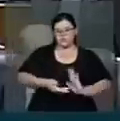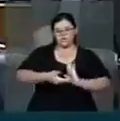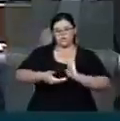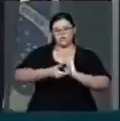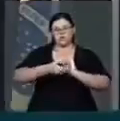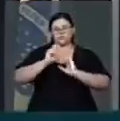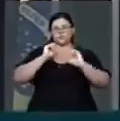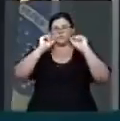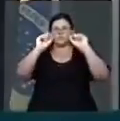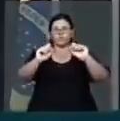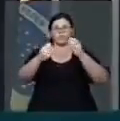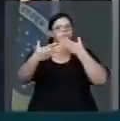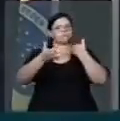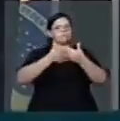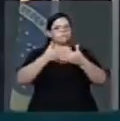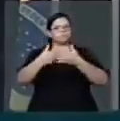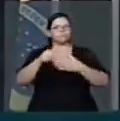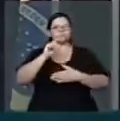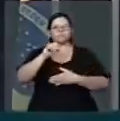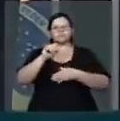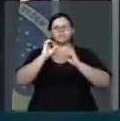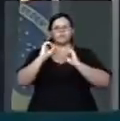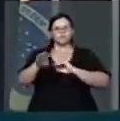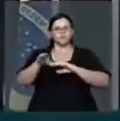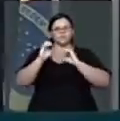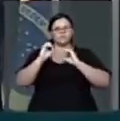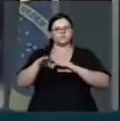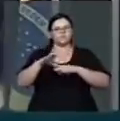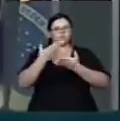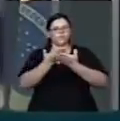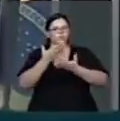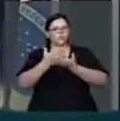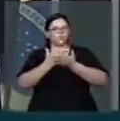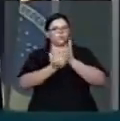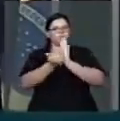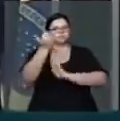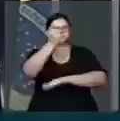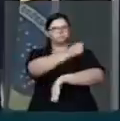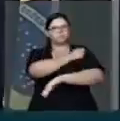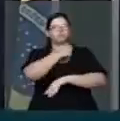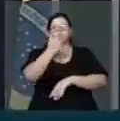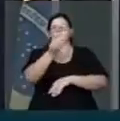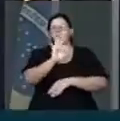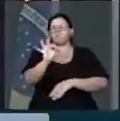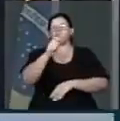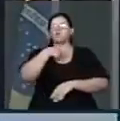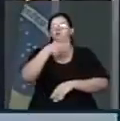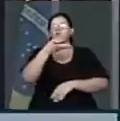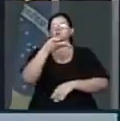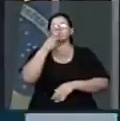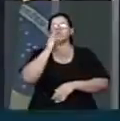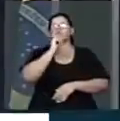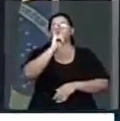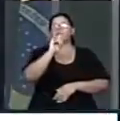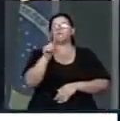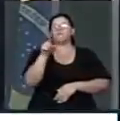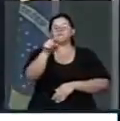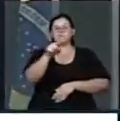independente da educação, eu quero dizer a você, chefe de quadrilha,